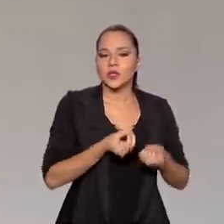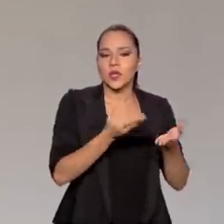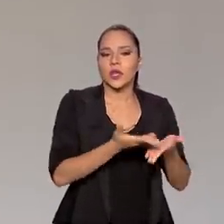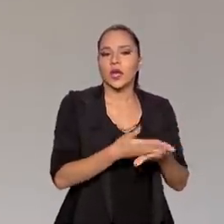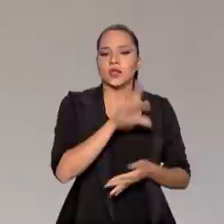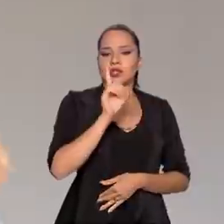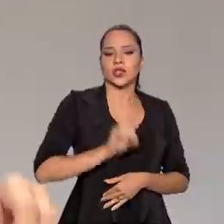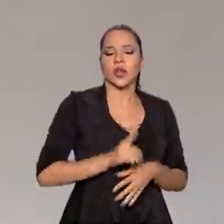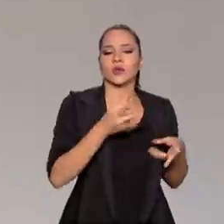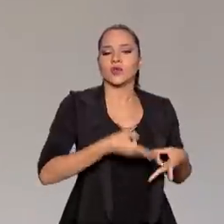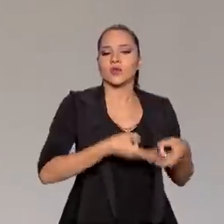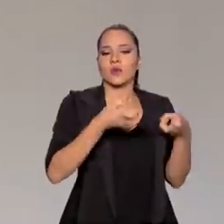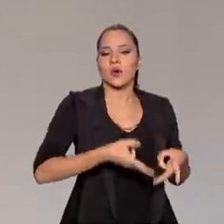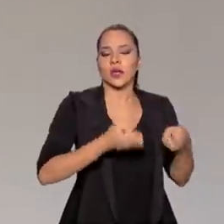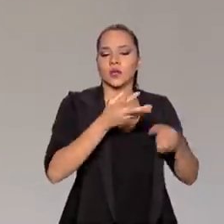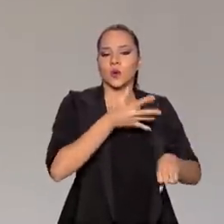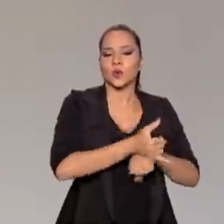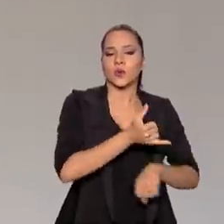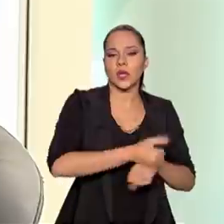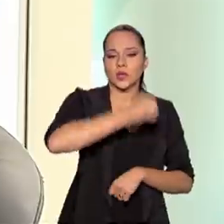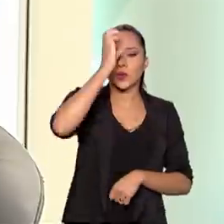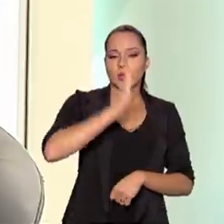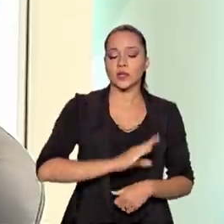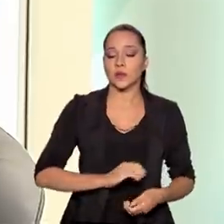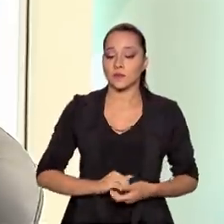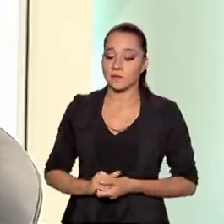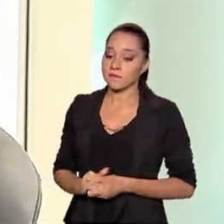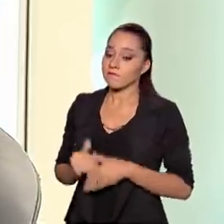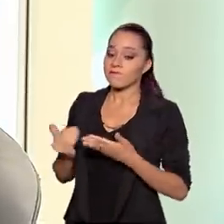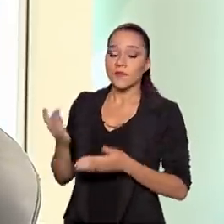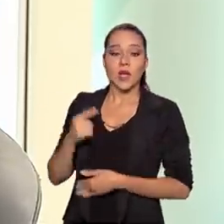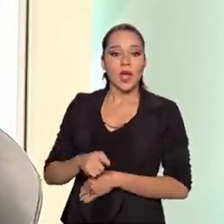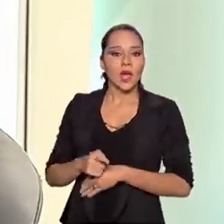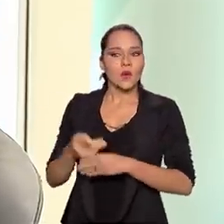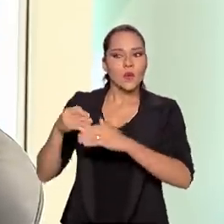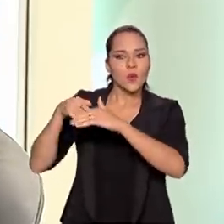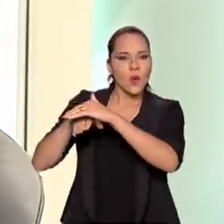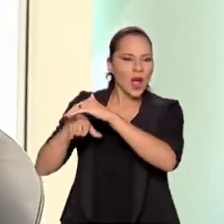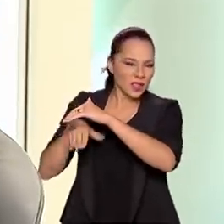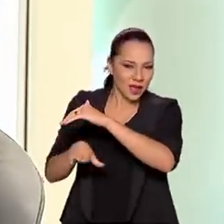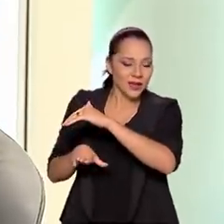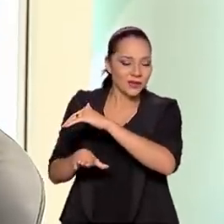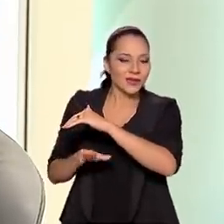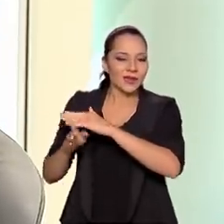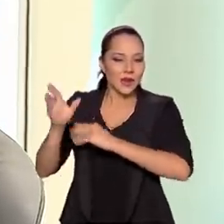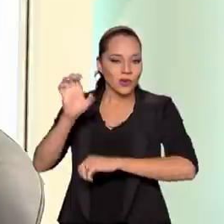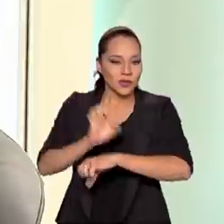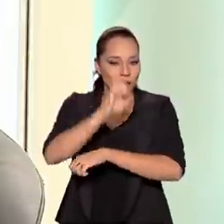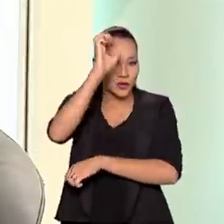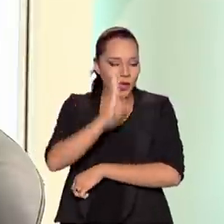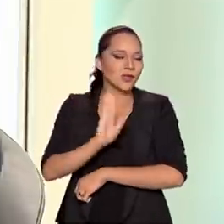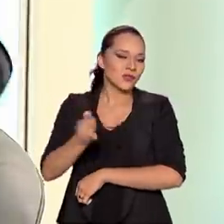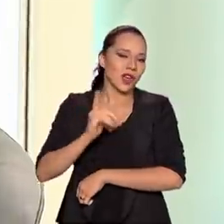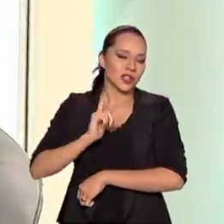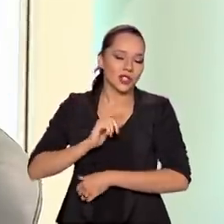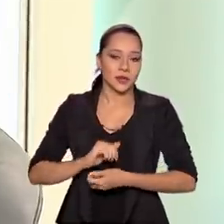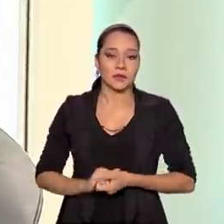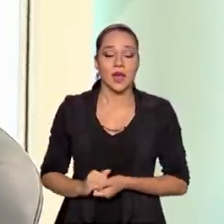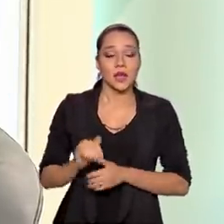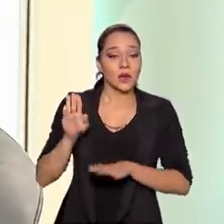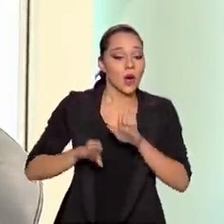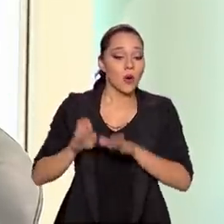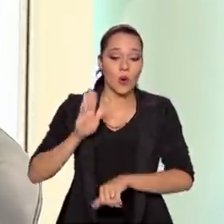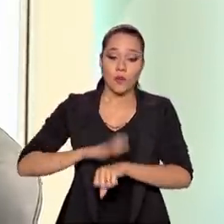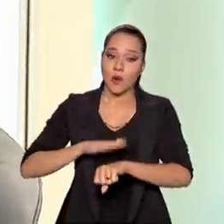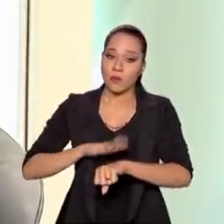direitos de exploração de minérios no Brasil? Isso, digamos assim, é um estoque que o Estado brasileiro tinha. Então, em algum